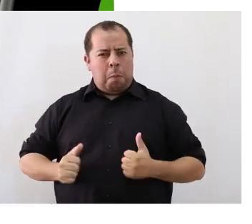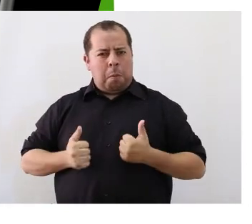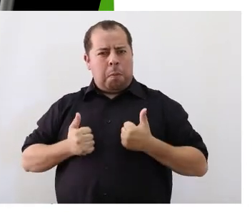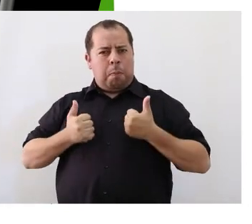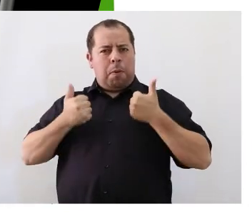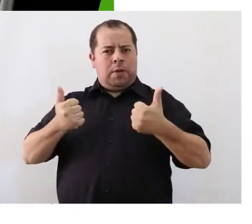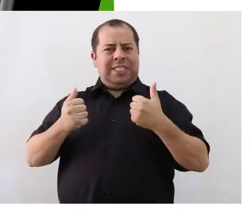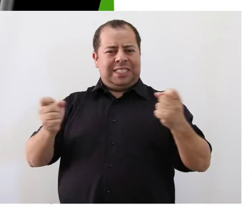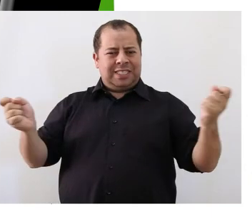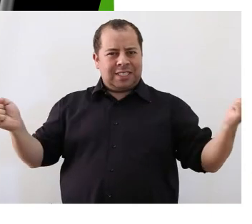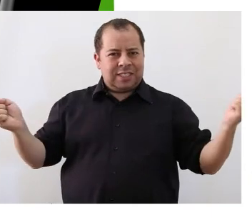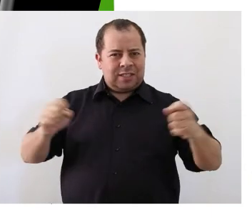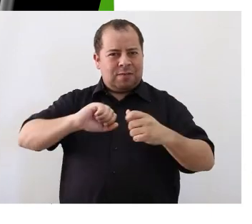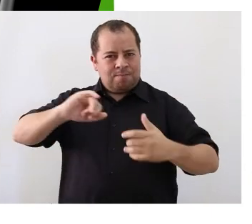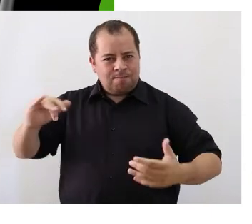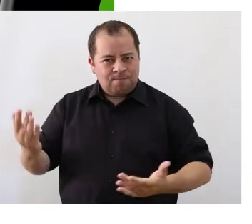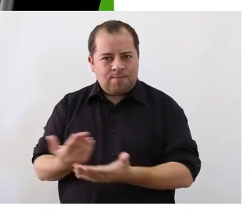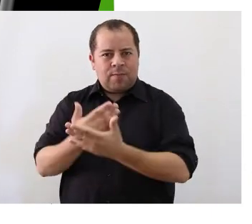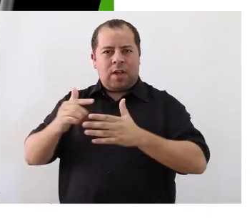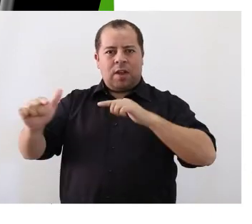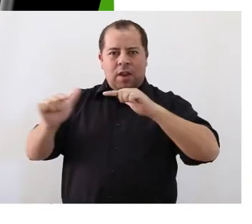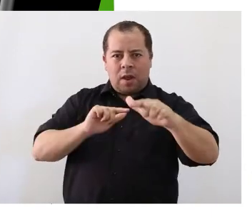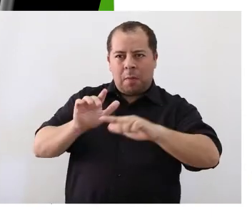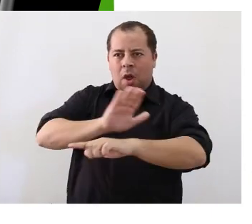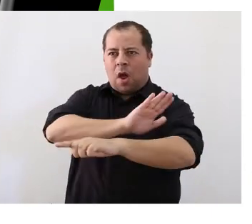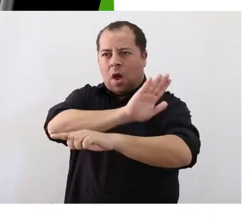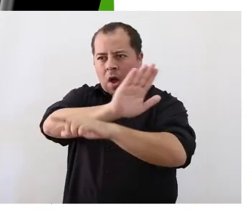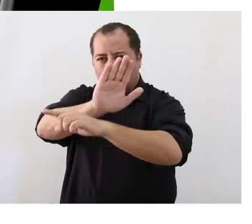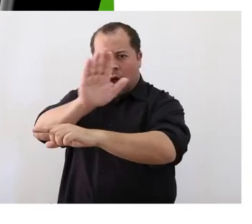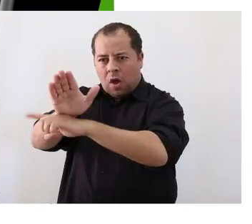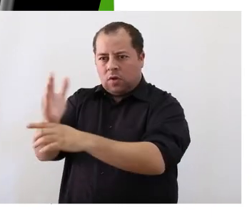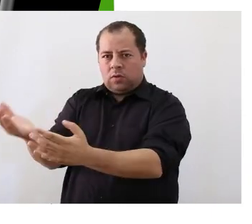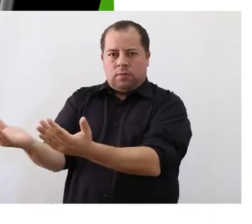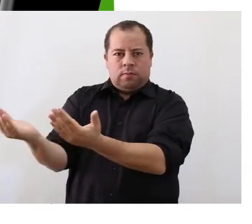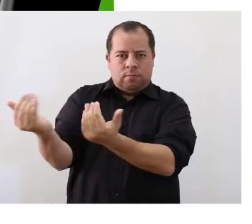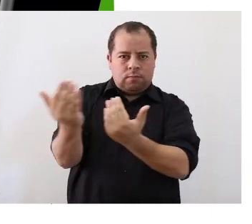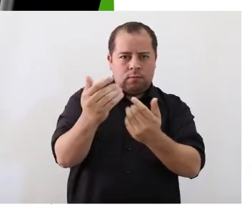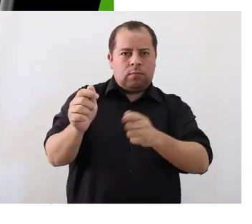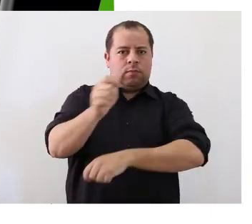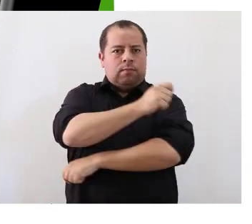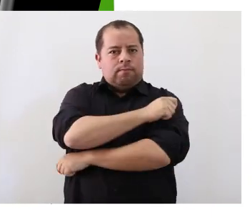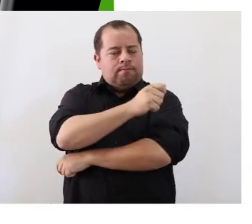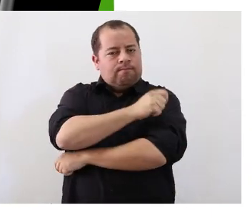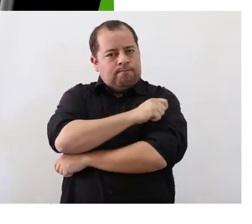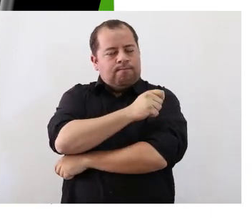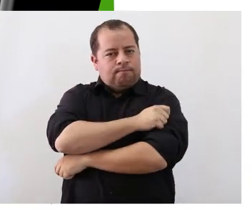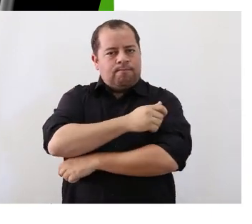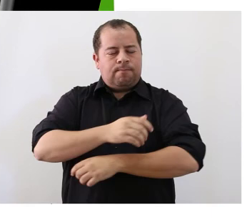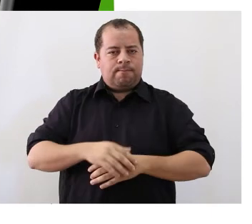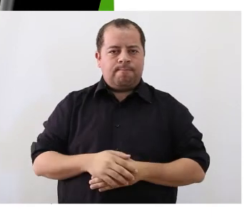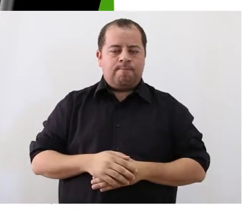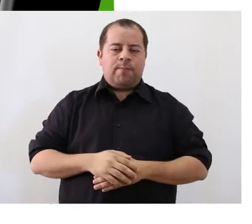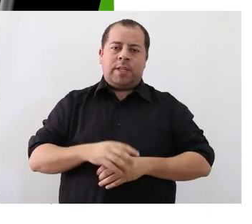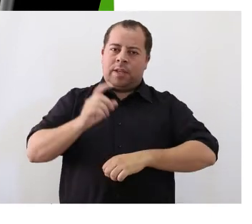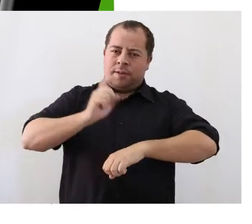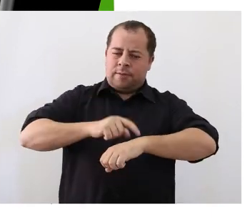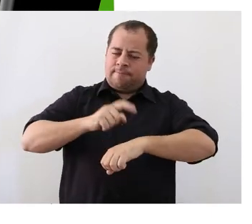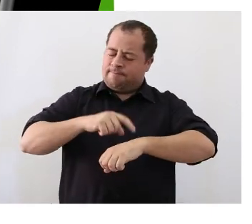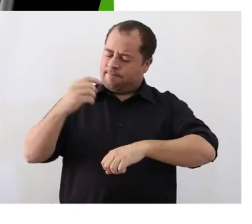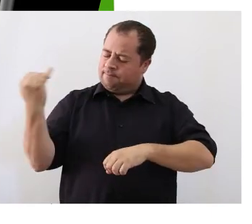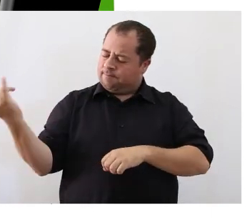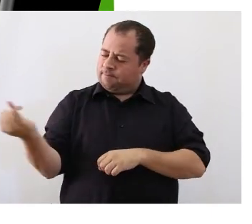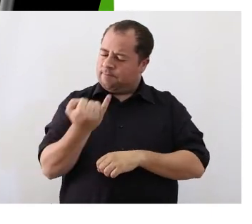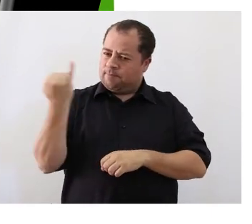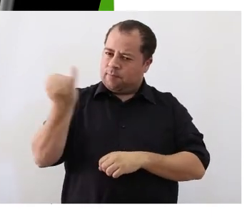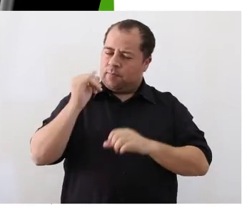isso nos dá uma possibilidade de participarmos da formação dos nossos alunos. Então, é um momento realmente